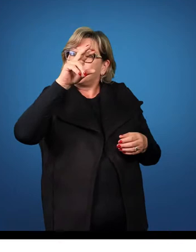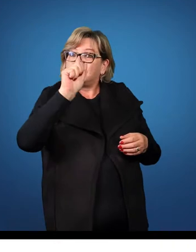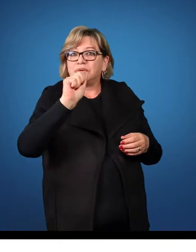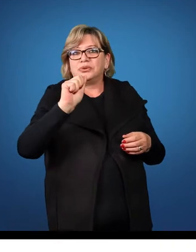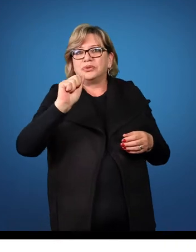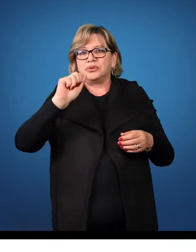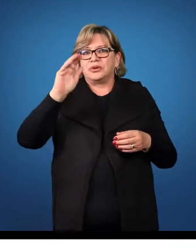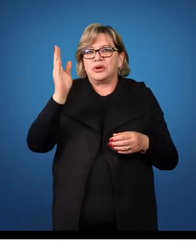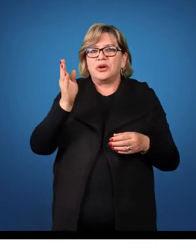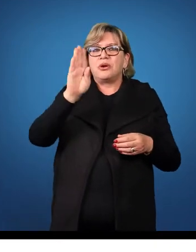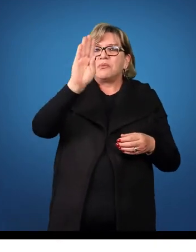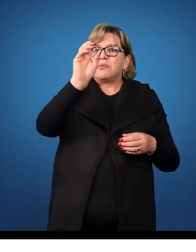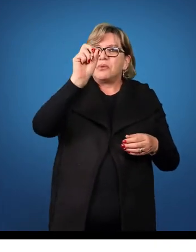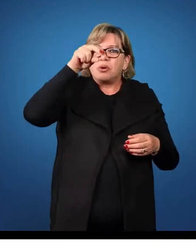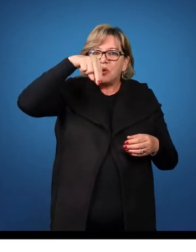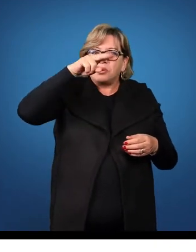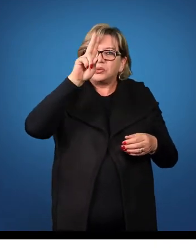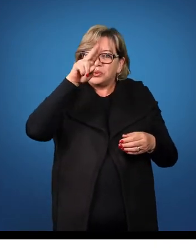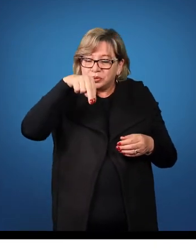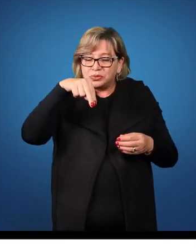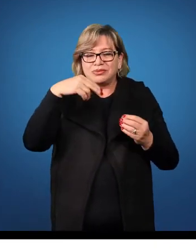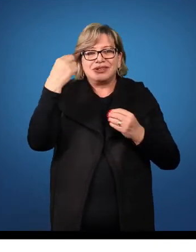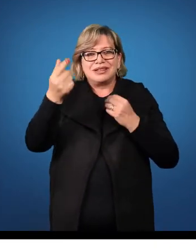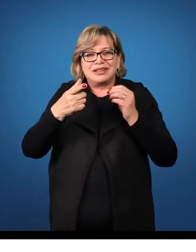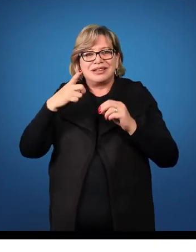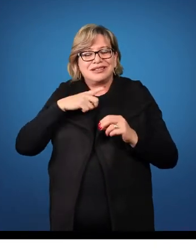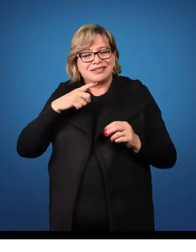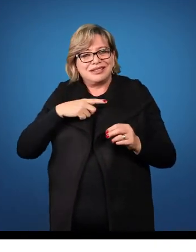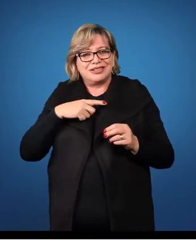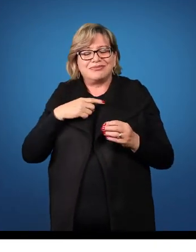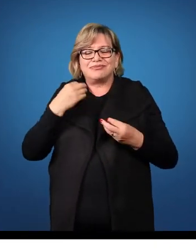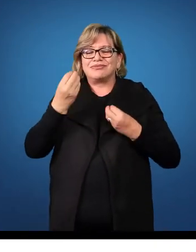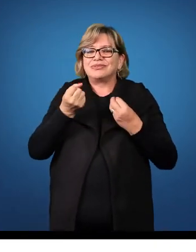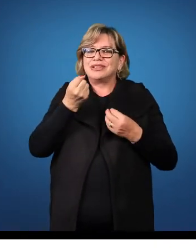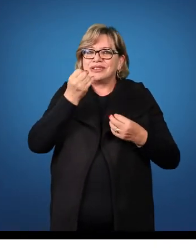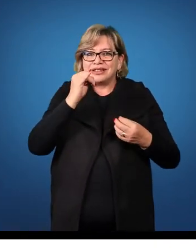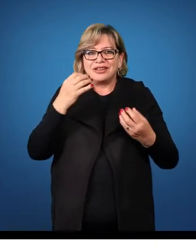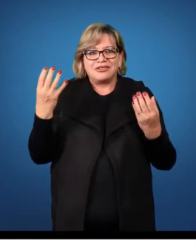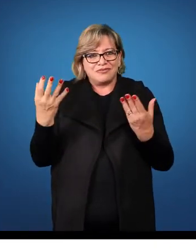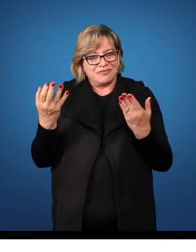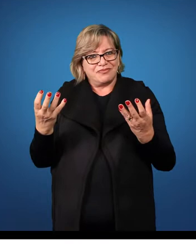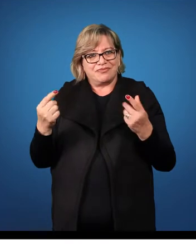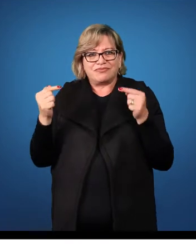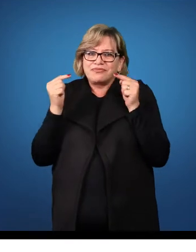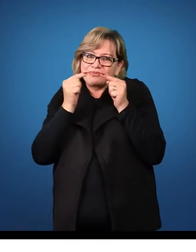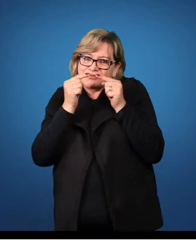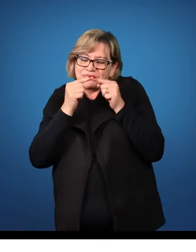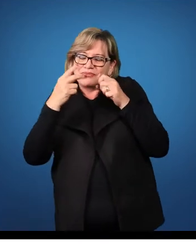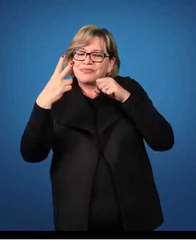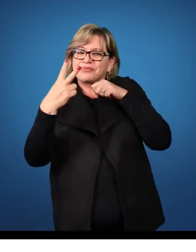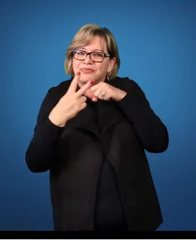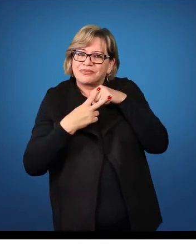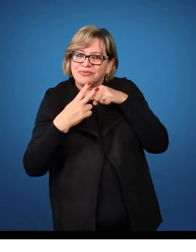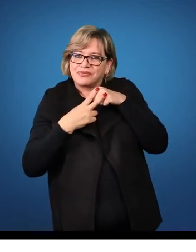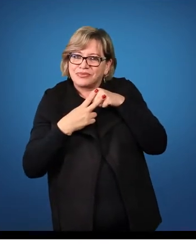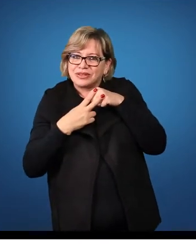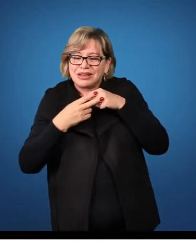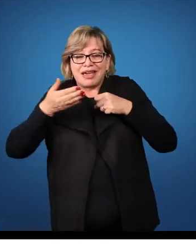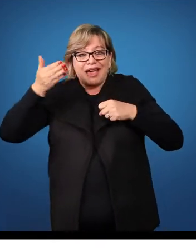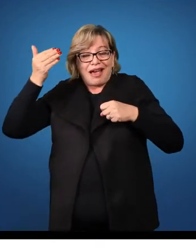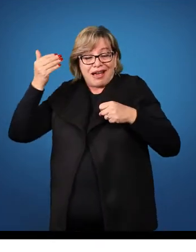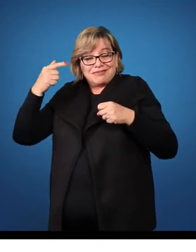bônum, um para as três formas. Se eu quero dizer isso em relação ao verbo, eu fui